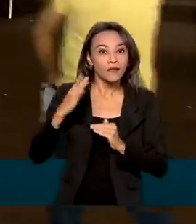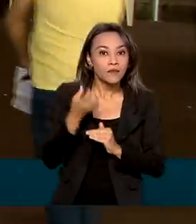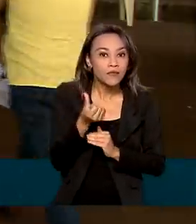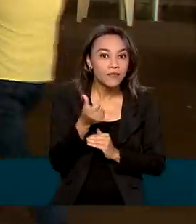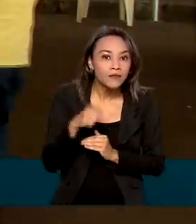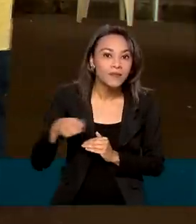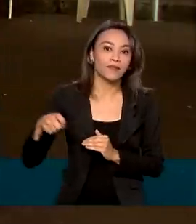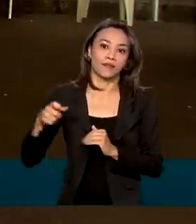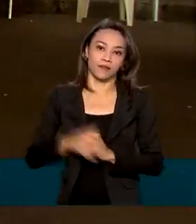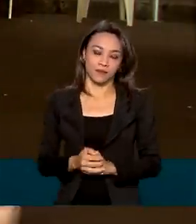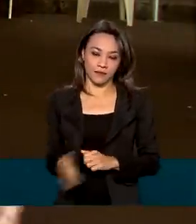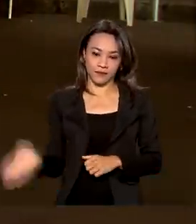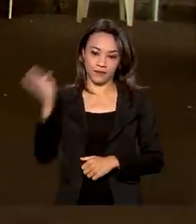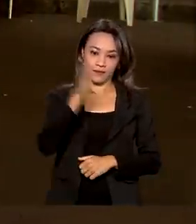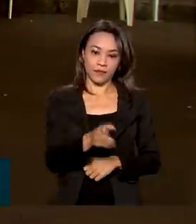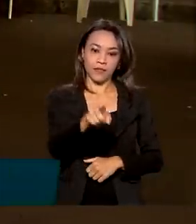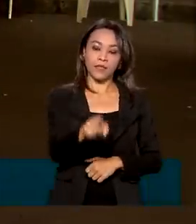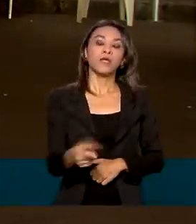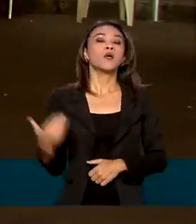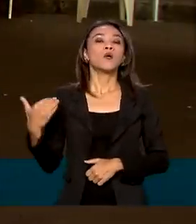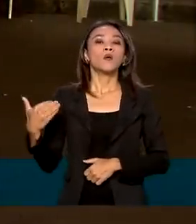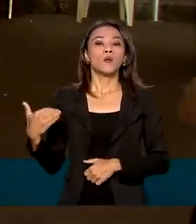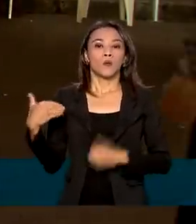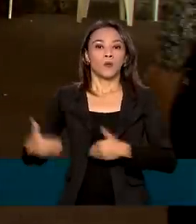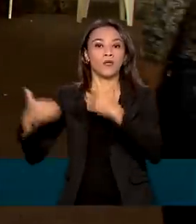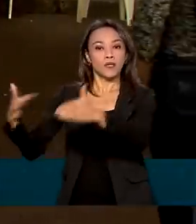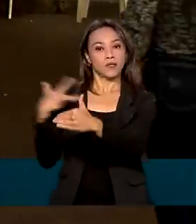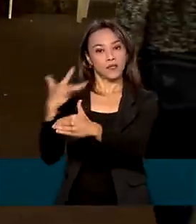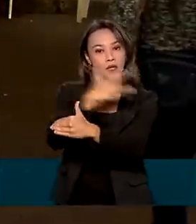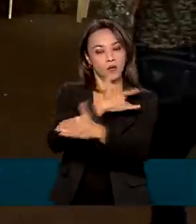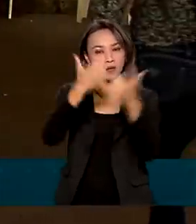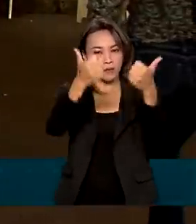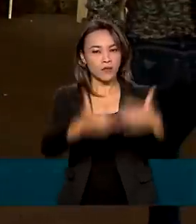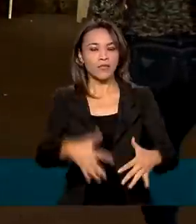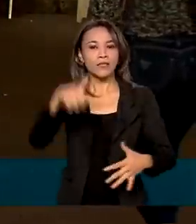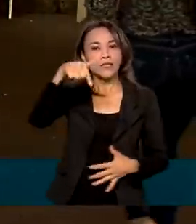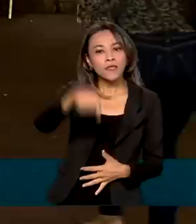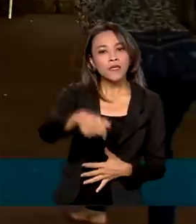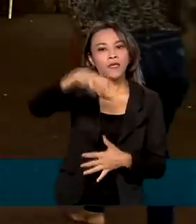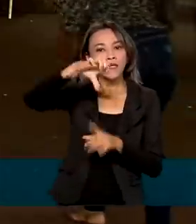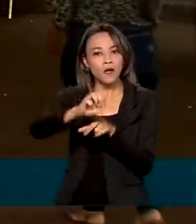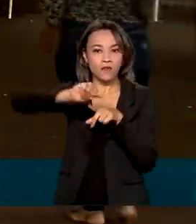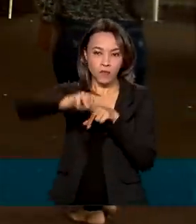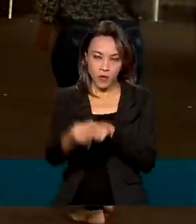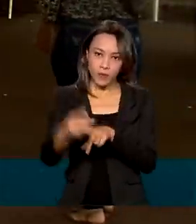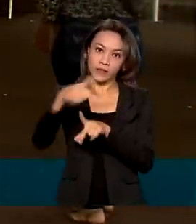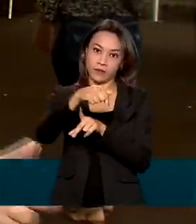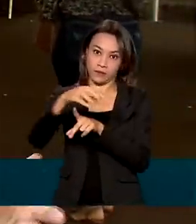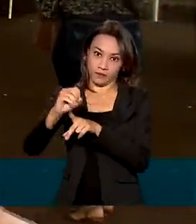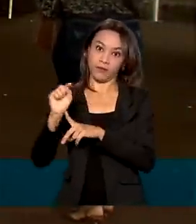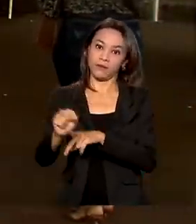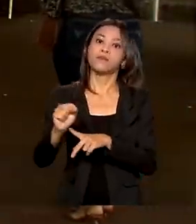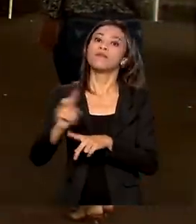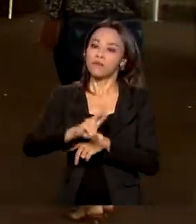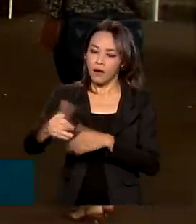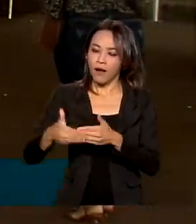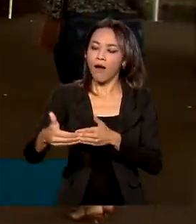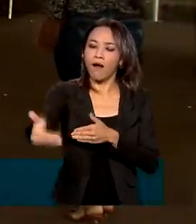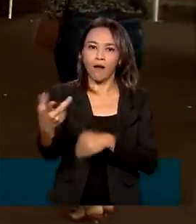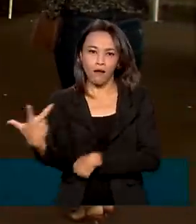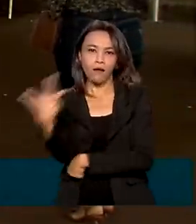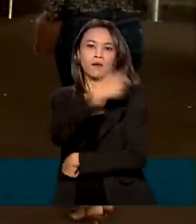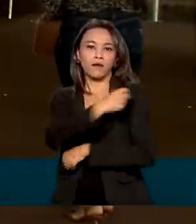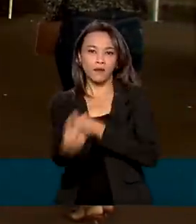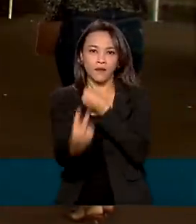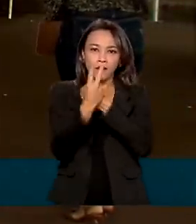O Ministério da Saúde estima que 79 milhões e 700 mil brasileiros serão imunizados, já que foram